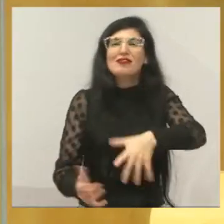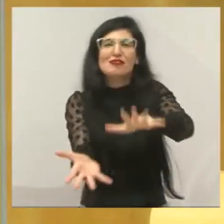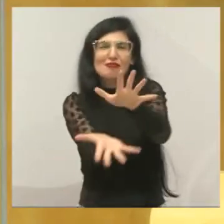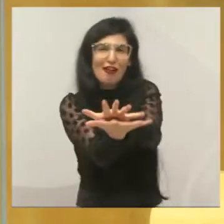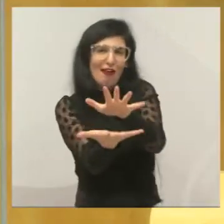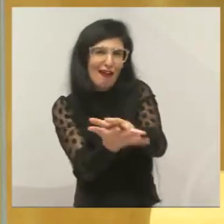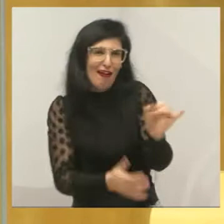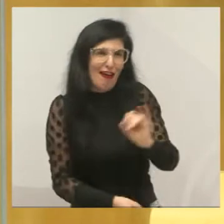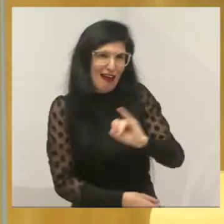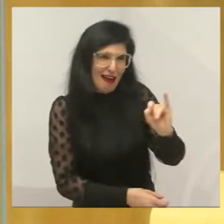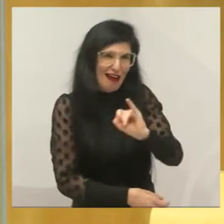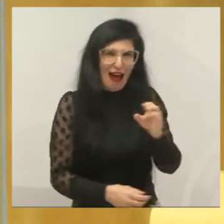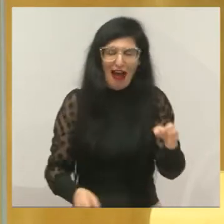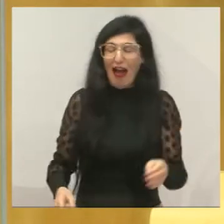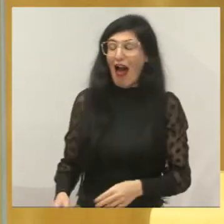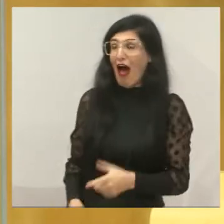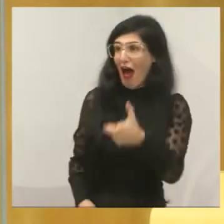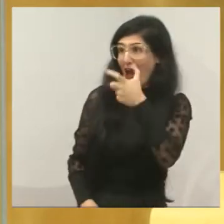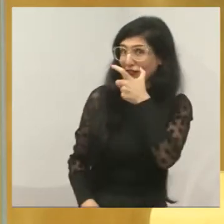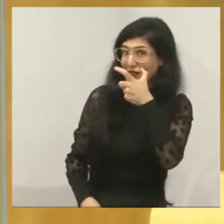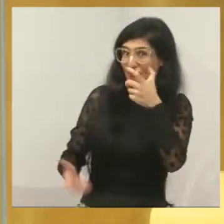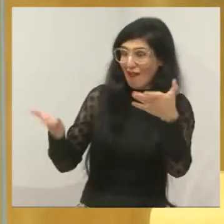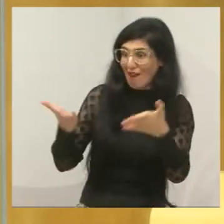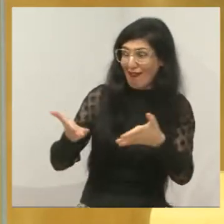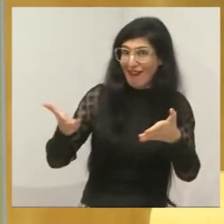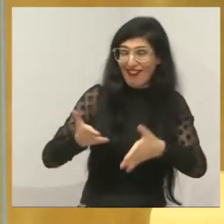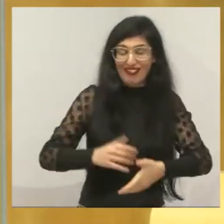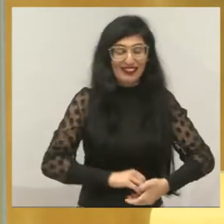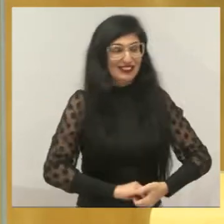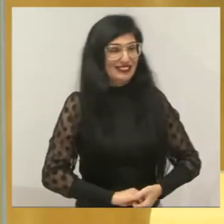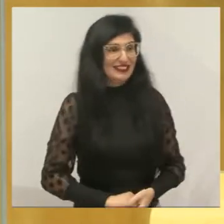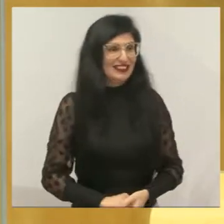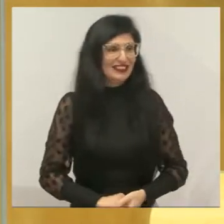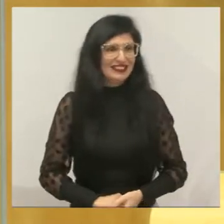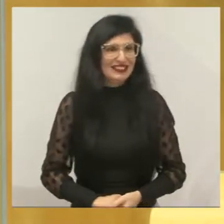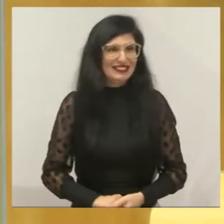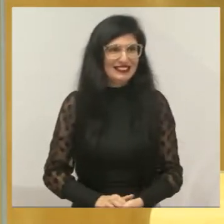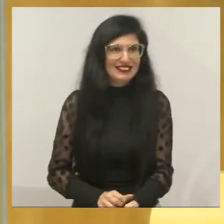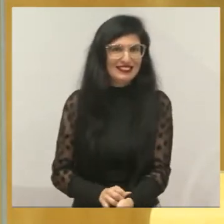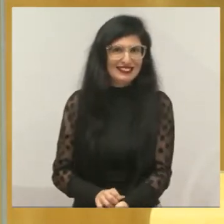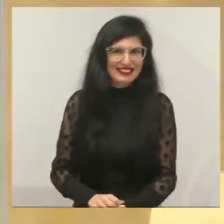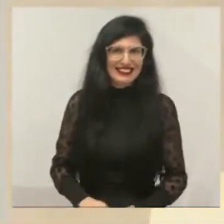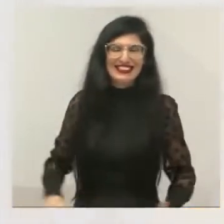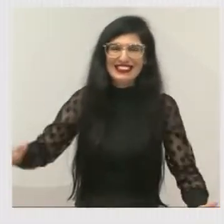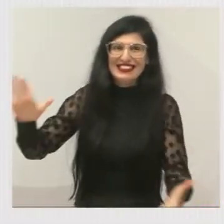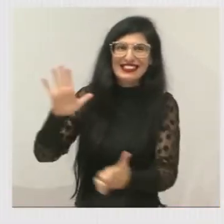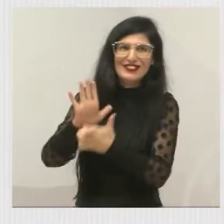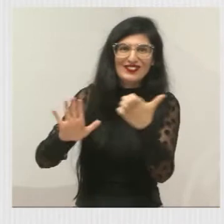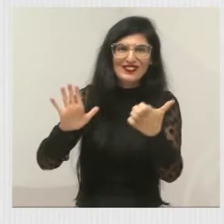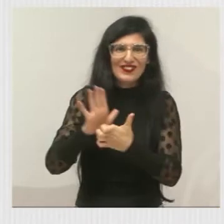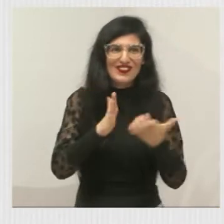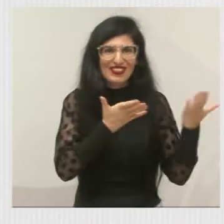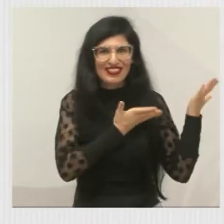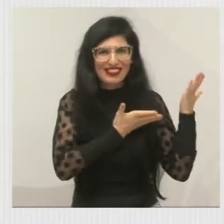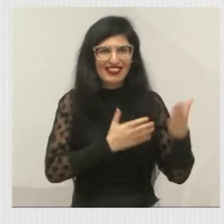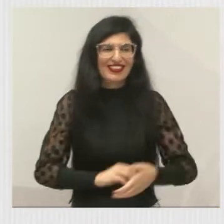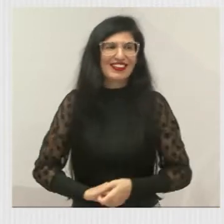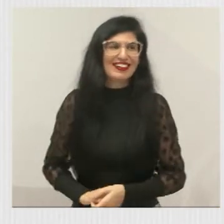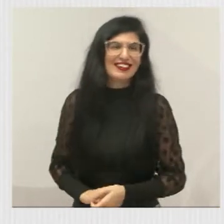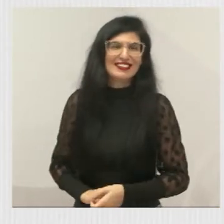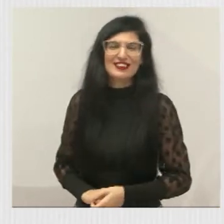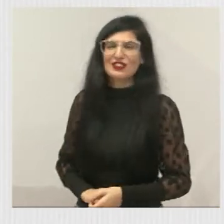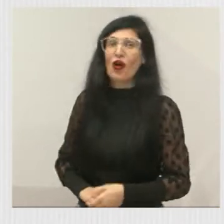nos assistindo nesse momento. Queria que apresentasse a primeira. A gente vai ser